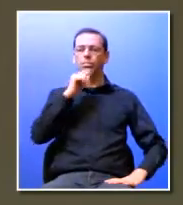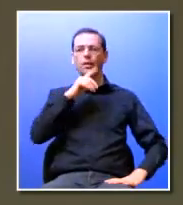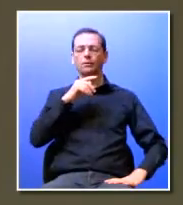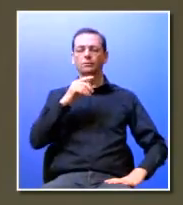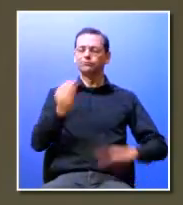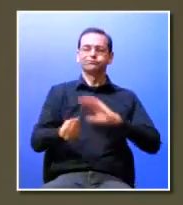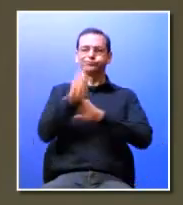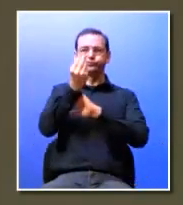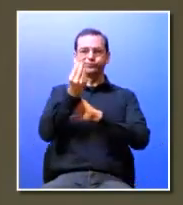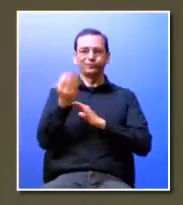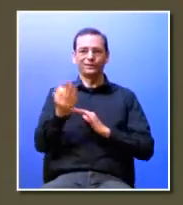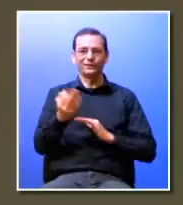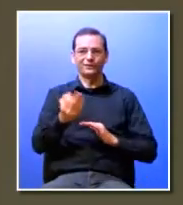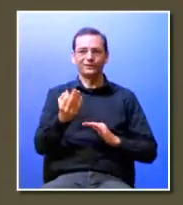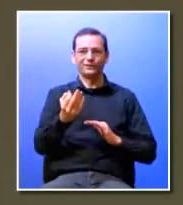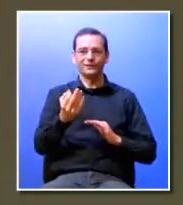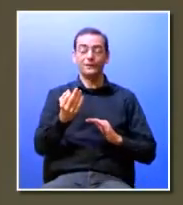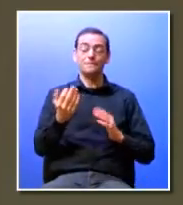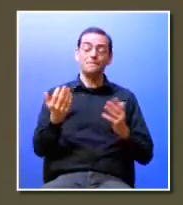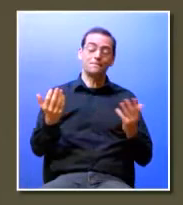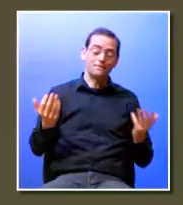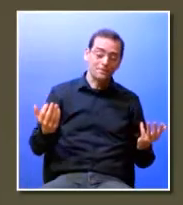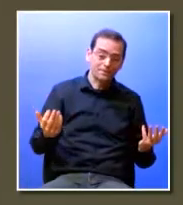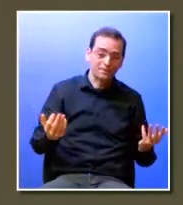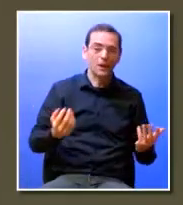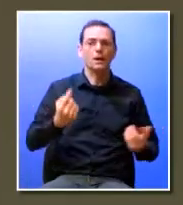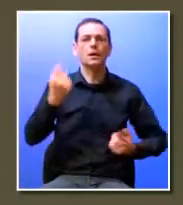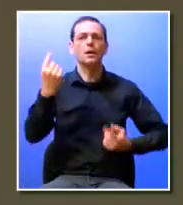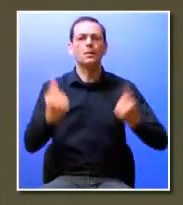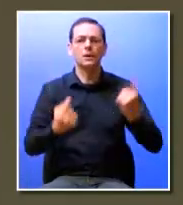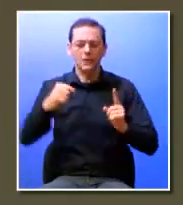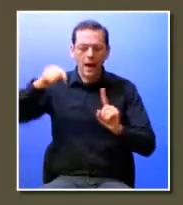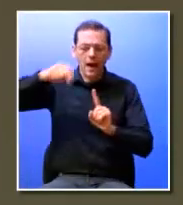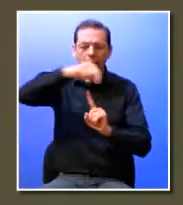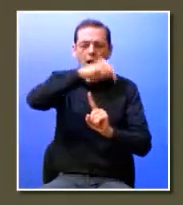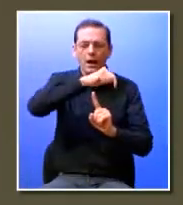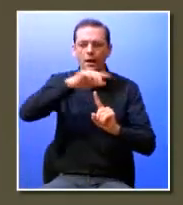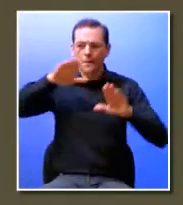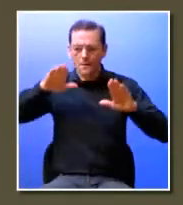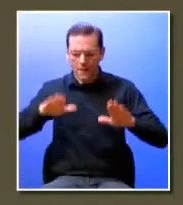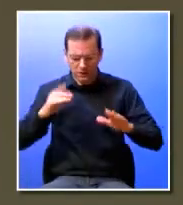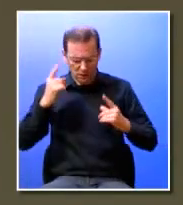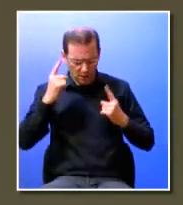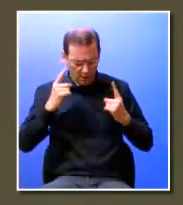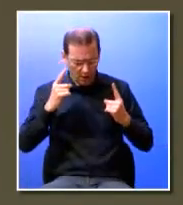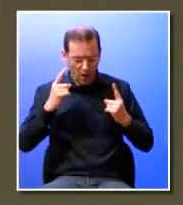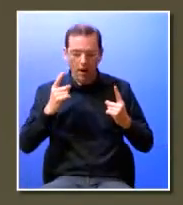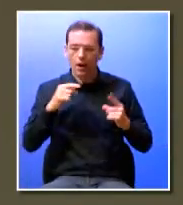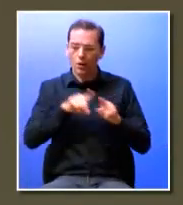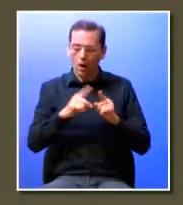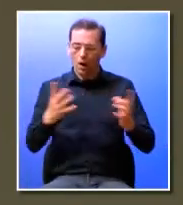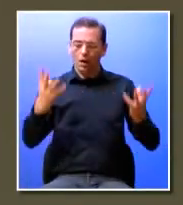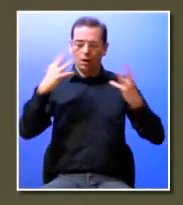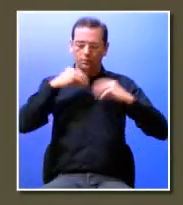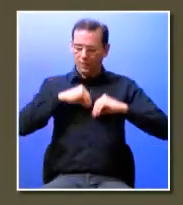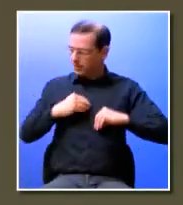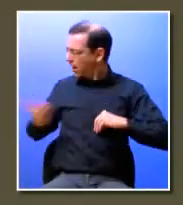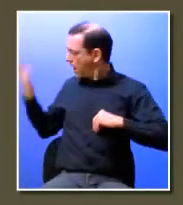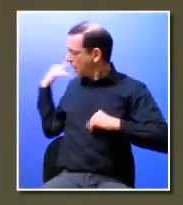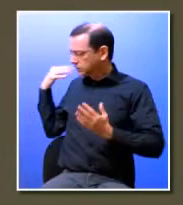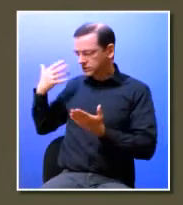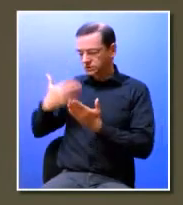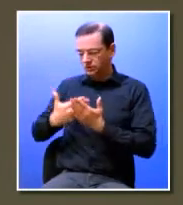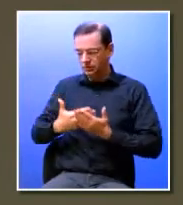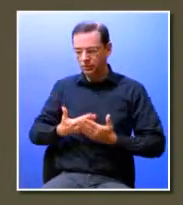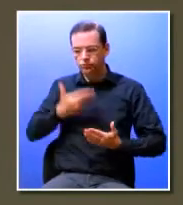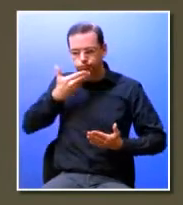estranho mas tem outros contornos no dia a seguir quando paramos para pensar para assimilar as experiências que tivemos e